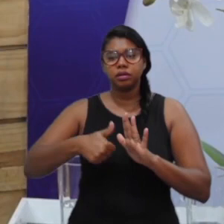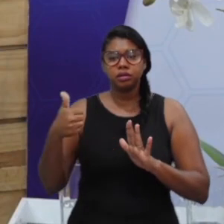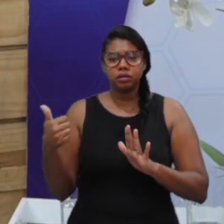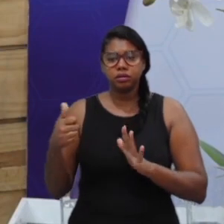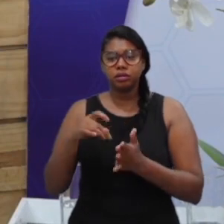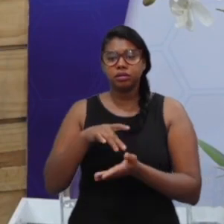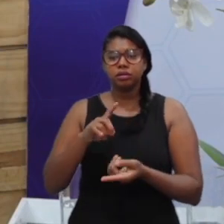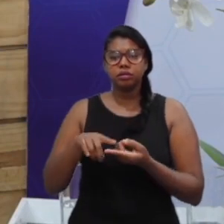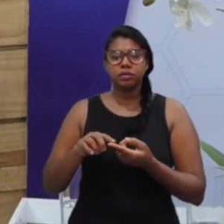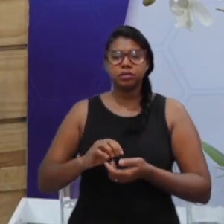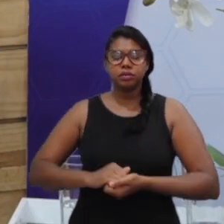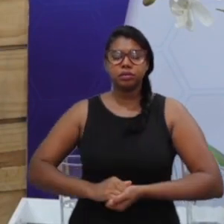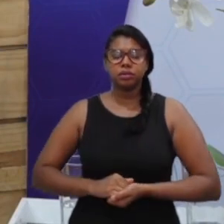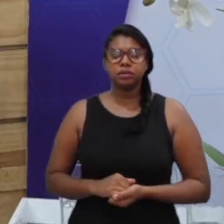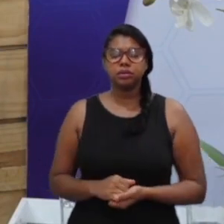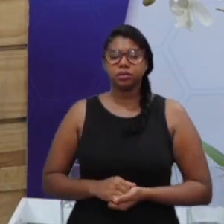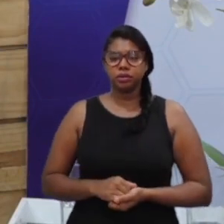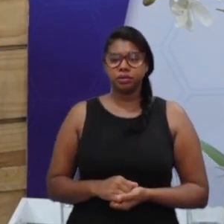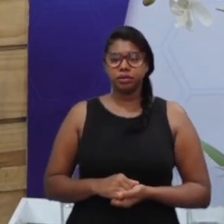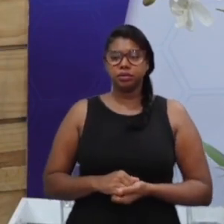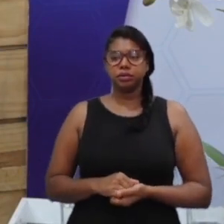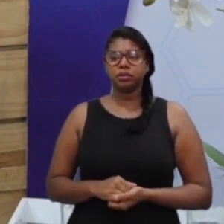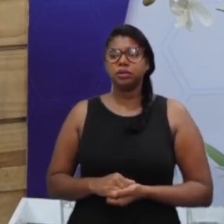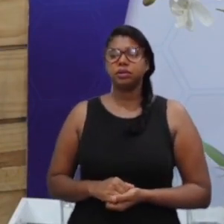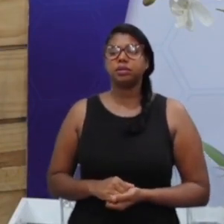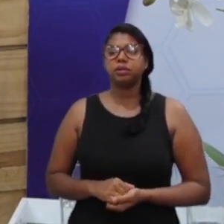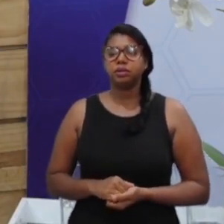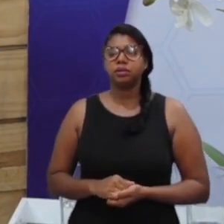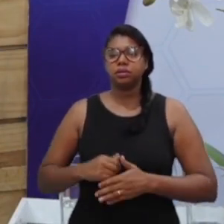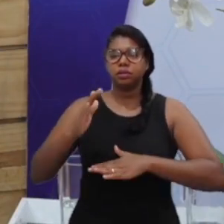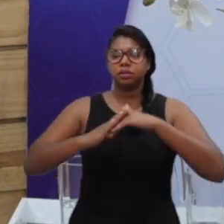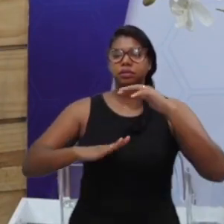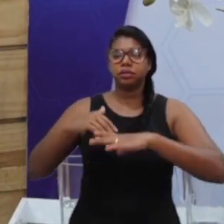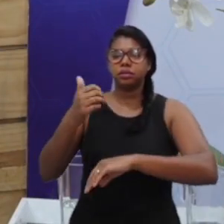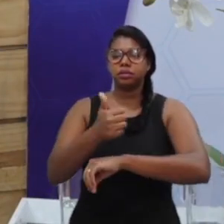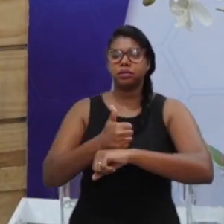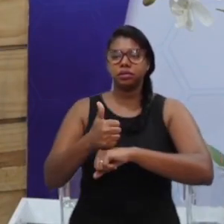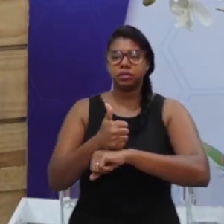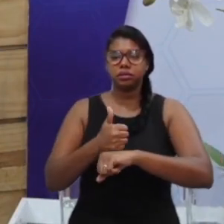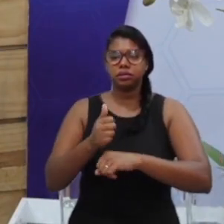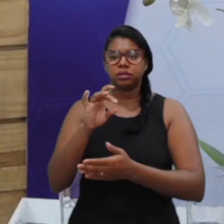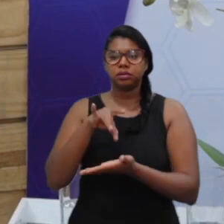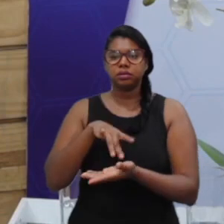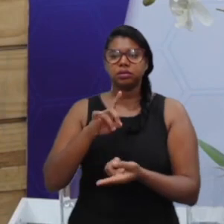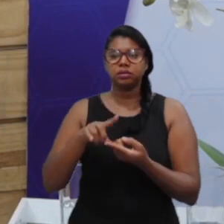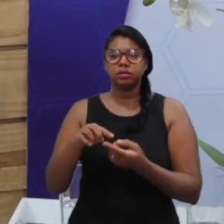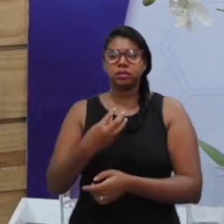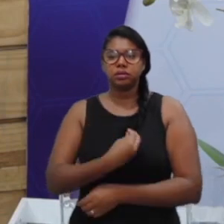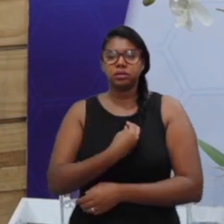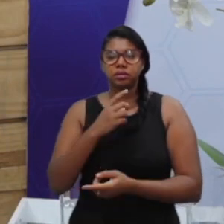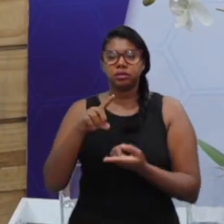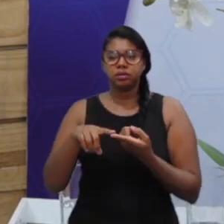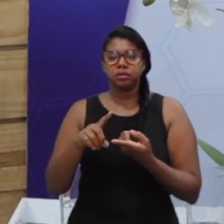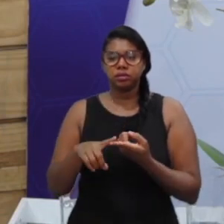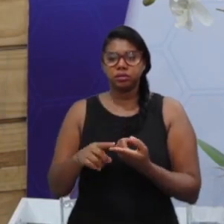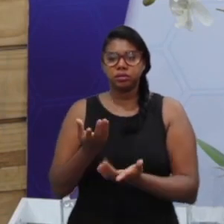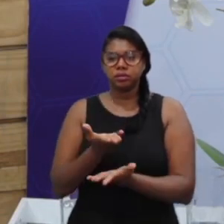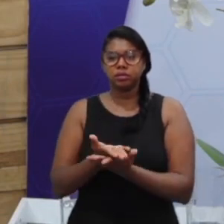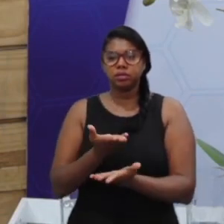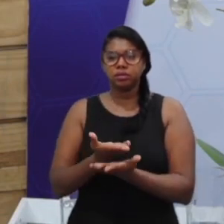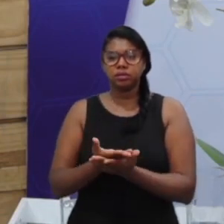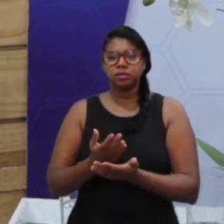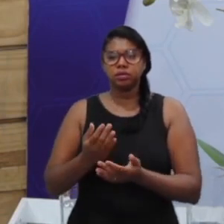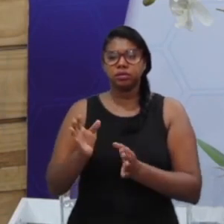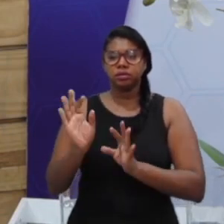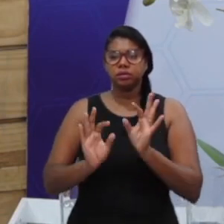que a gente tem no âmbito profissional, e isso para a vida também, é estudar, se